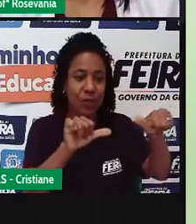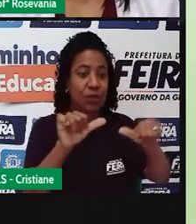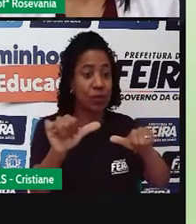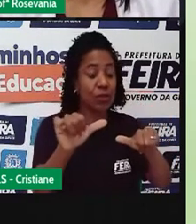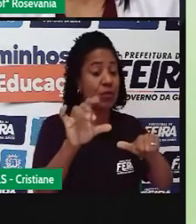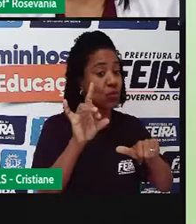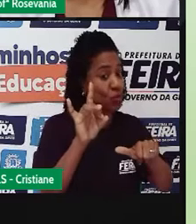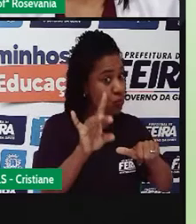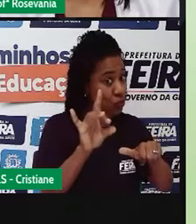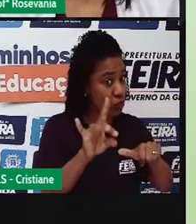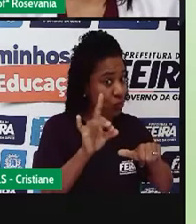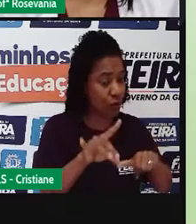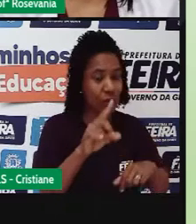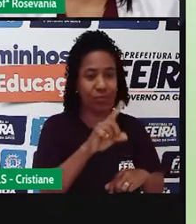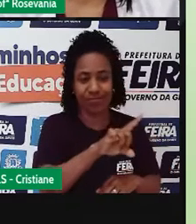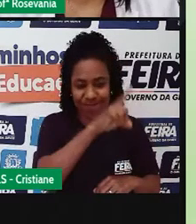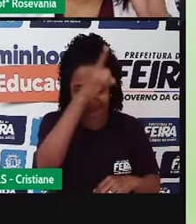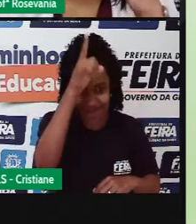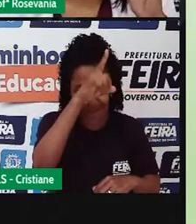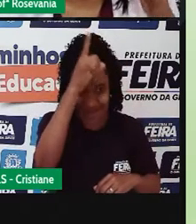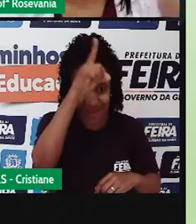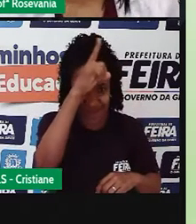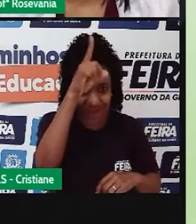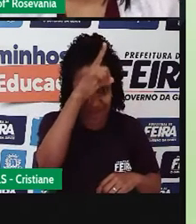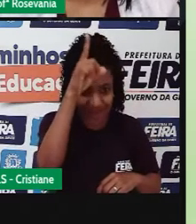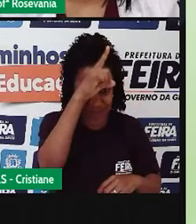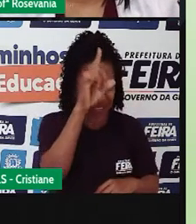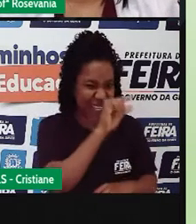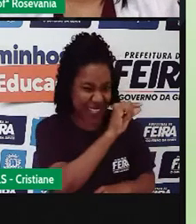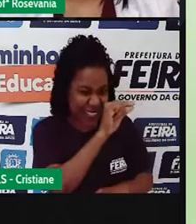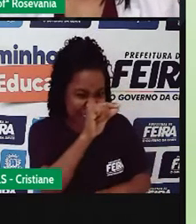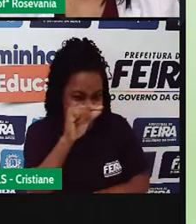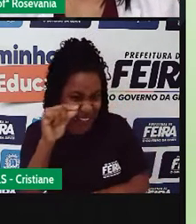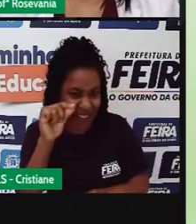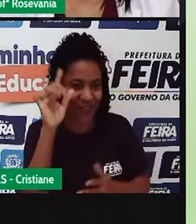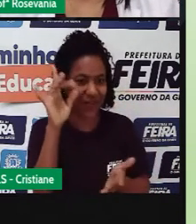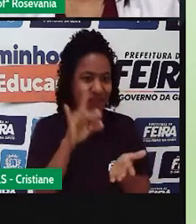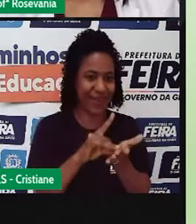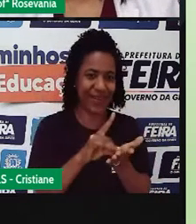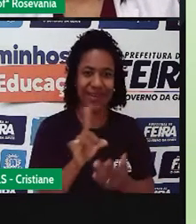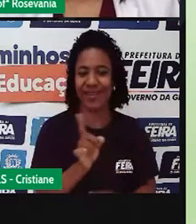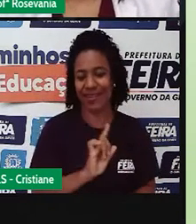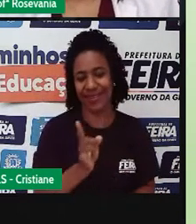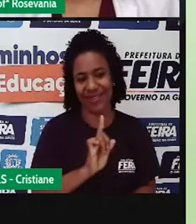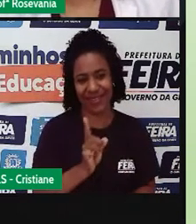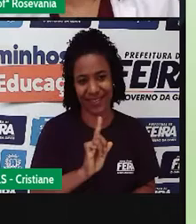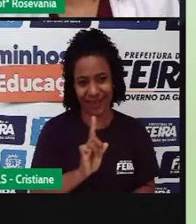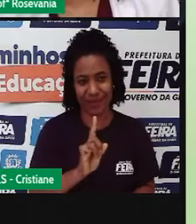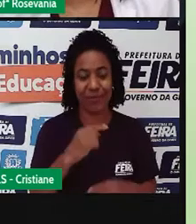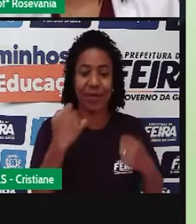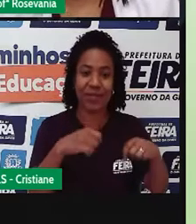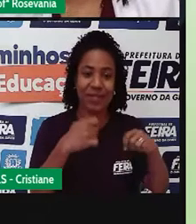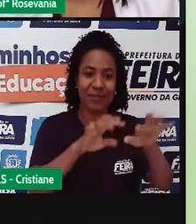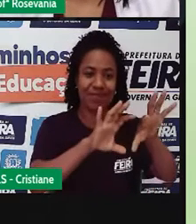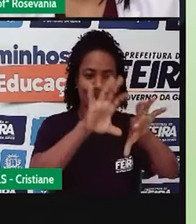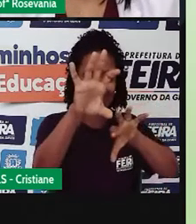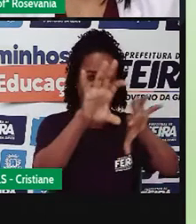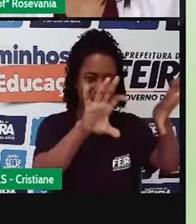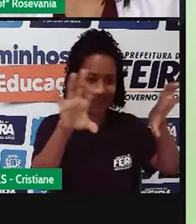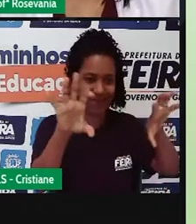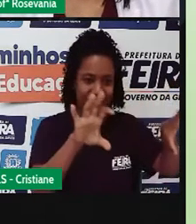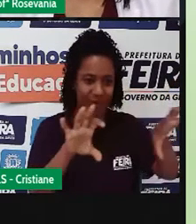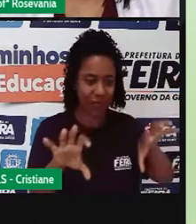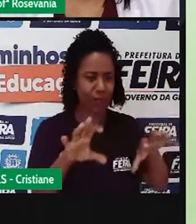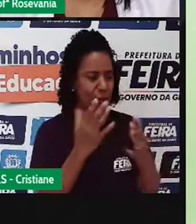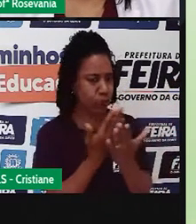Em qualquer canto que você vai ver aí. Então, não é uma linha mesmo que vai dividir. Mas, a gente precisa delimitar para poder estudar, né.